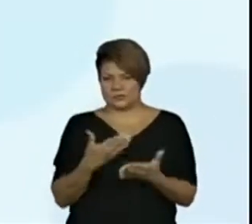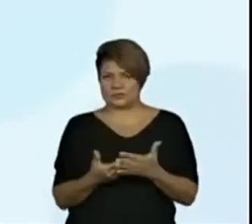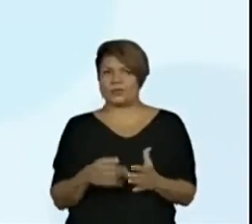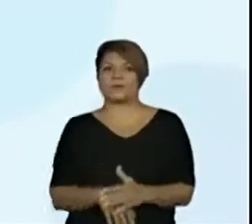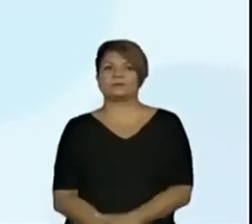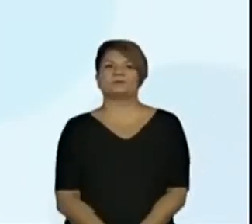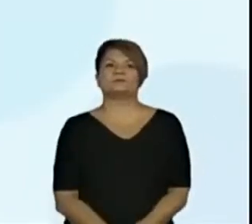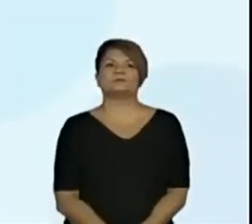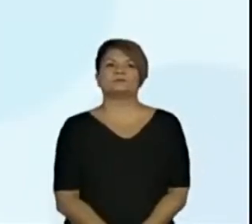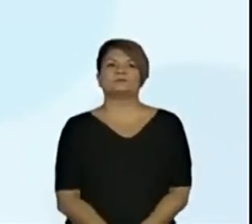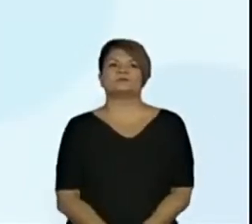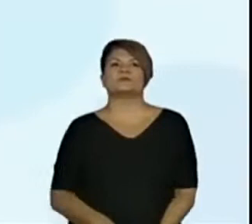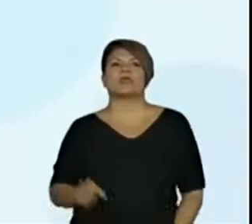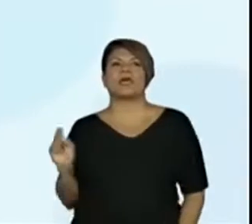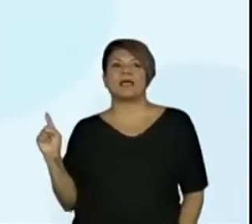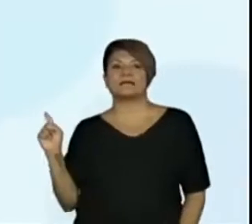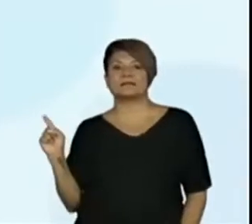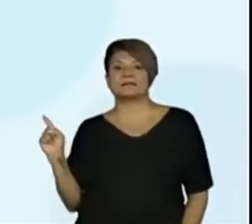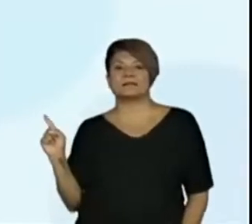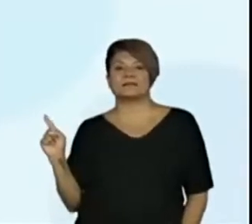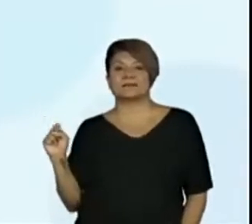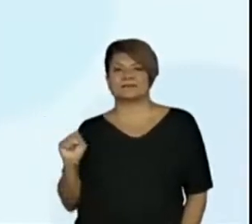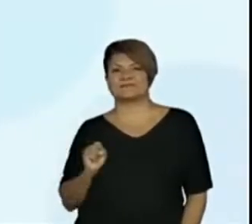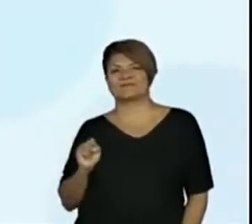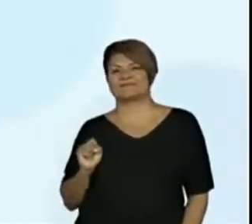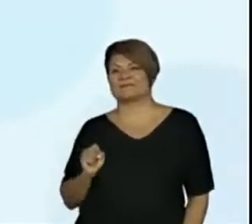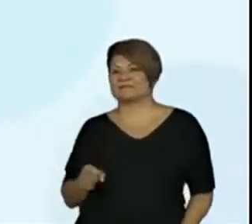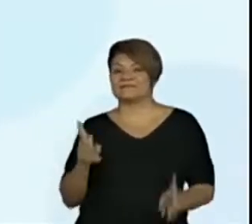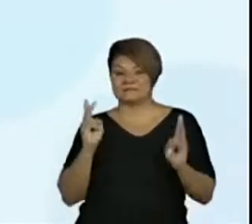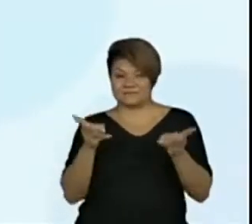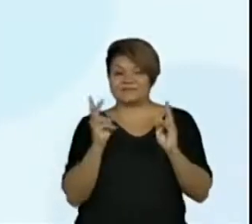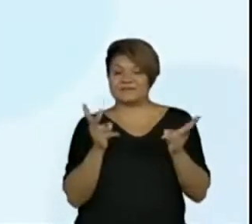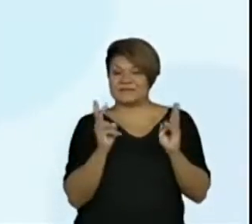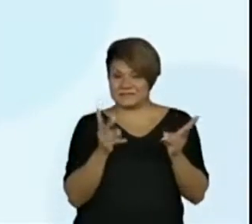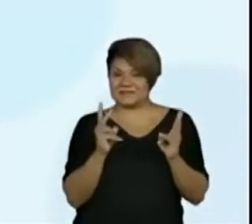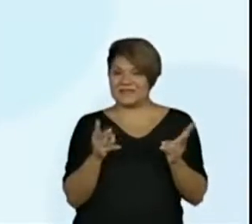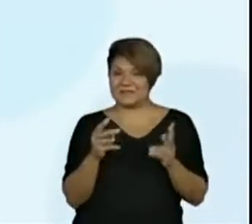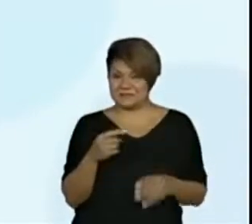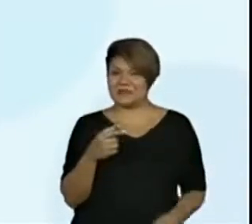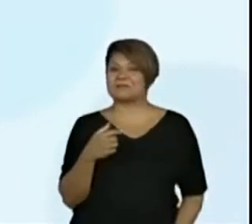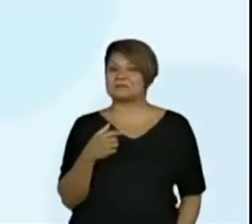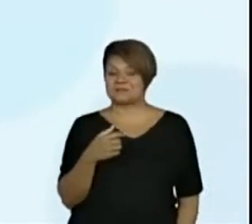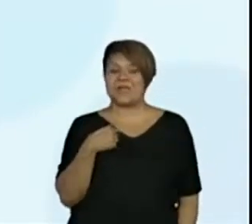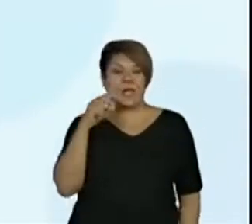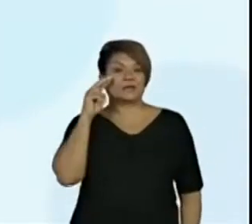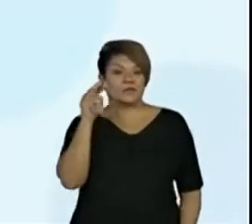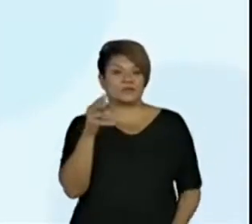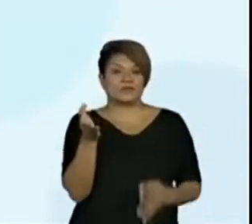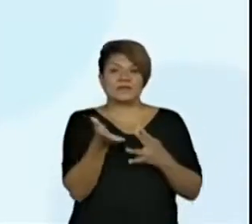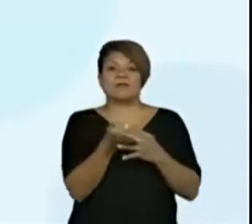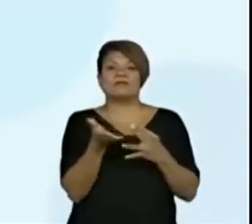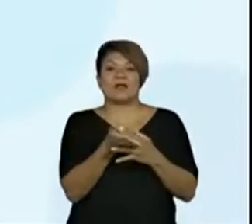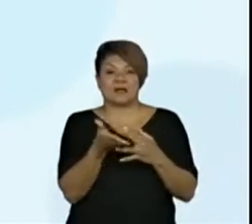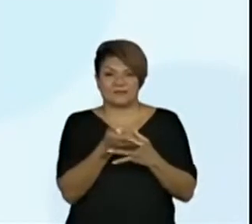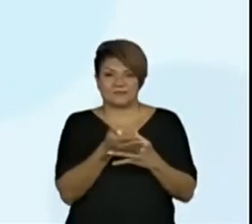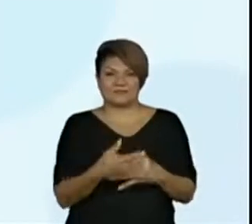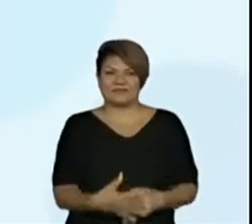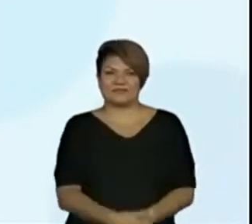Essa função aqui, sempre, a gente sempre vê ela na hora do intervalo.